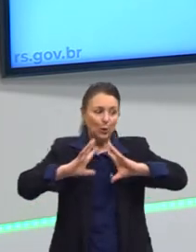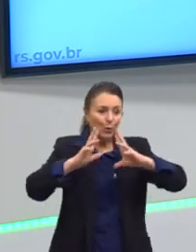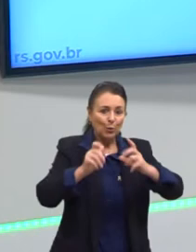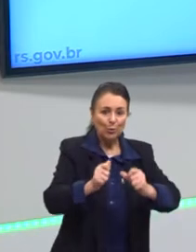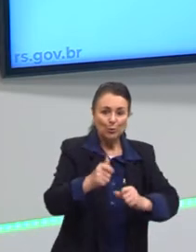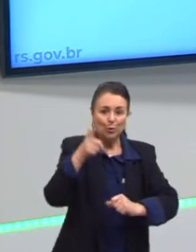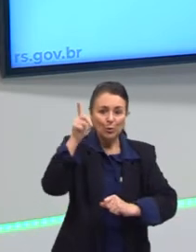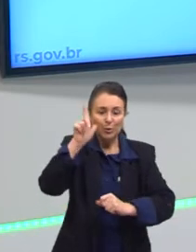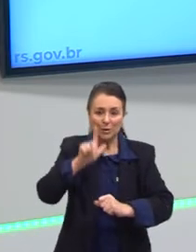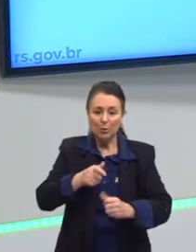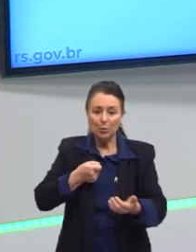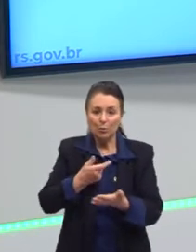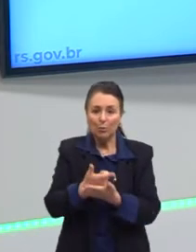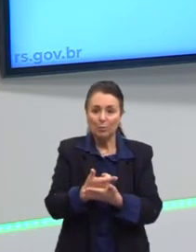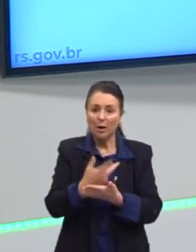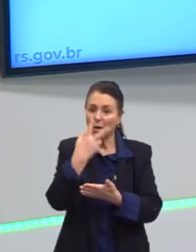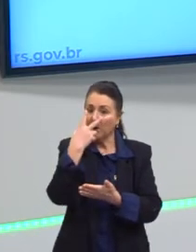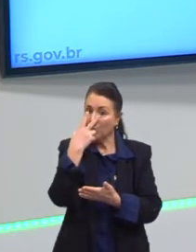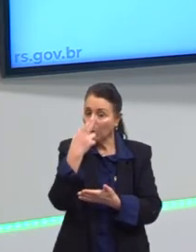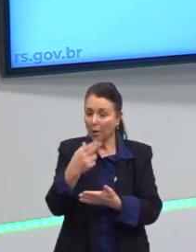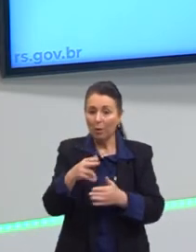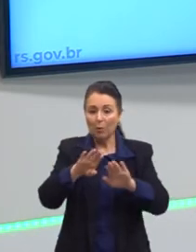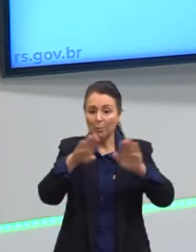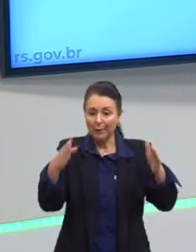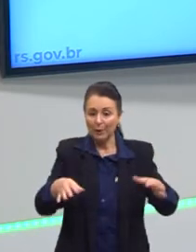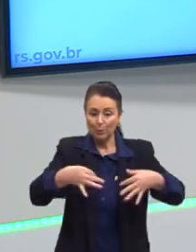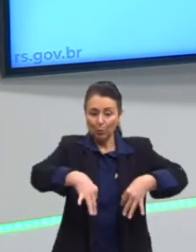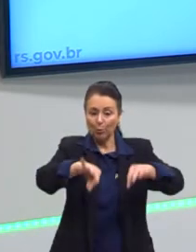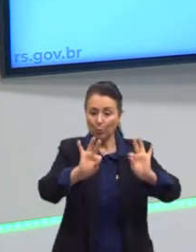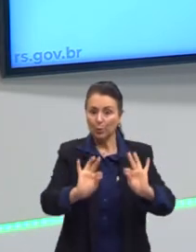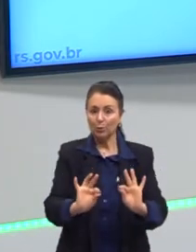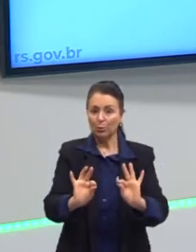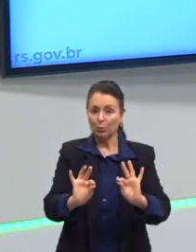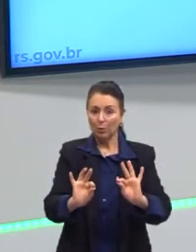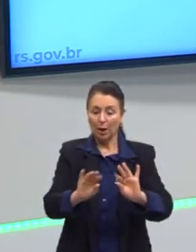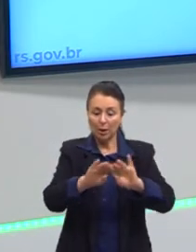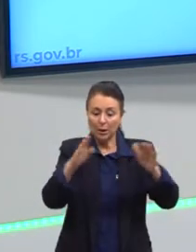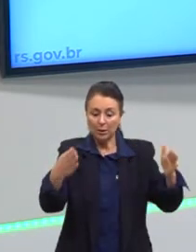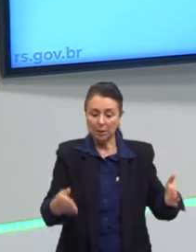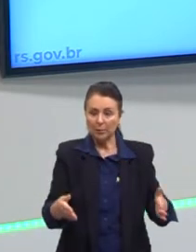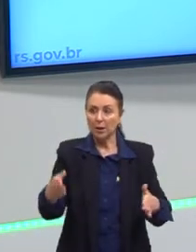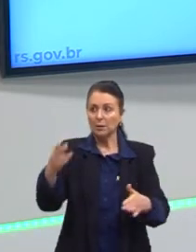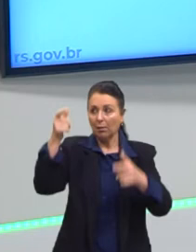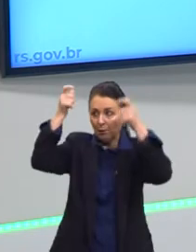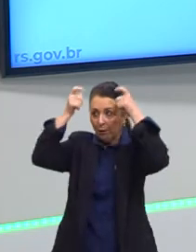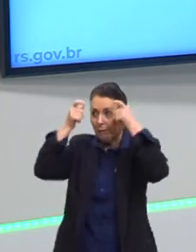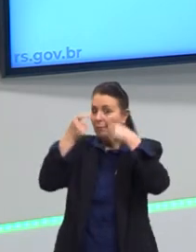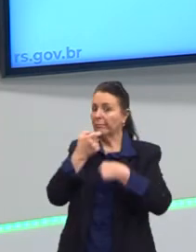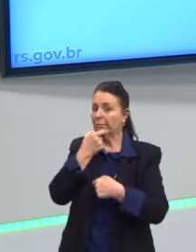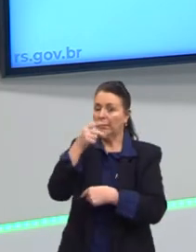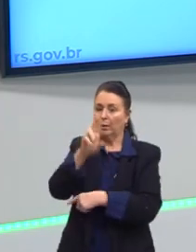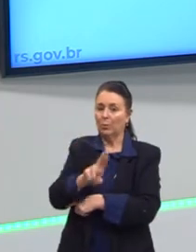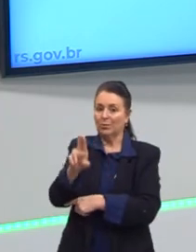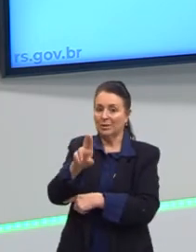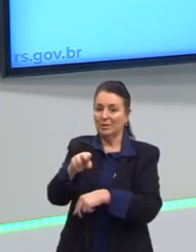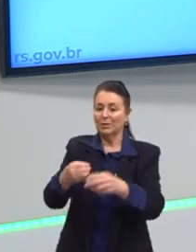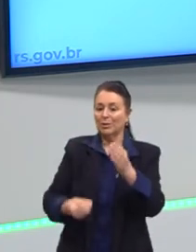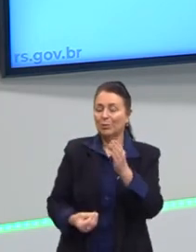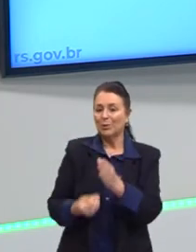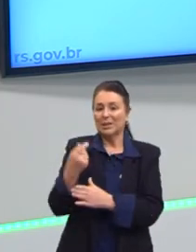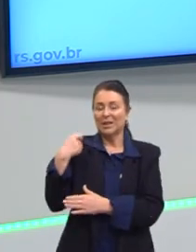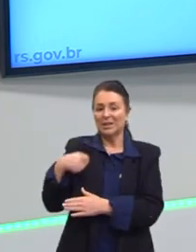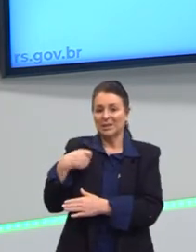para que as pessoas com camadas inferiores possam se sentir incluídas nesse processo. E isso cria a necessidade das elites